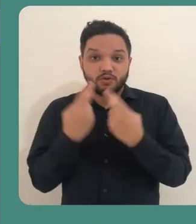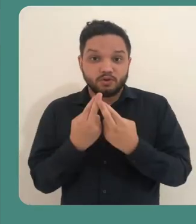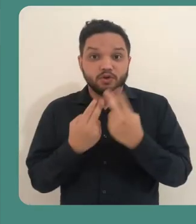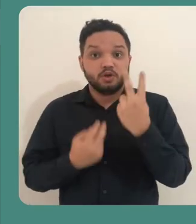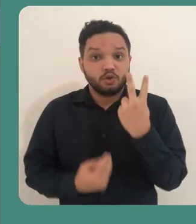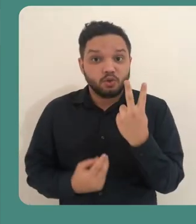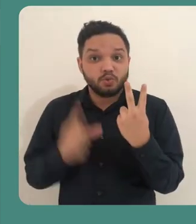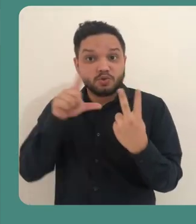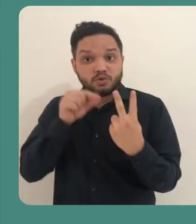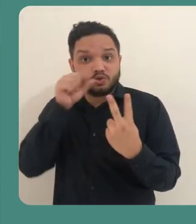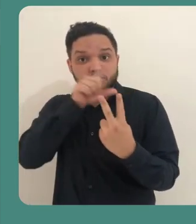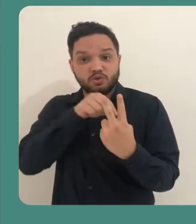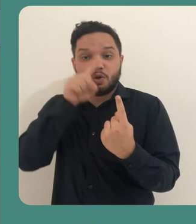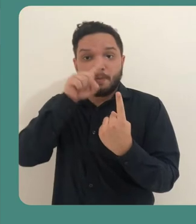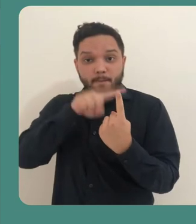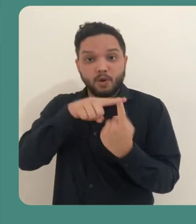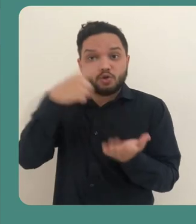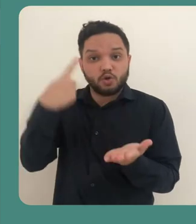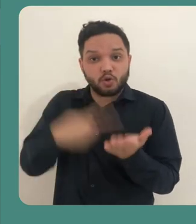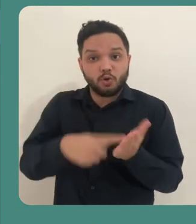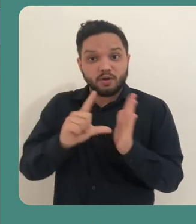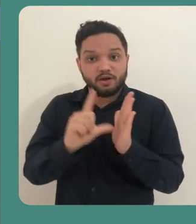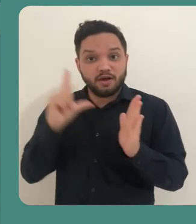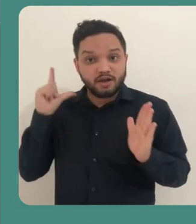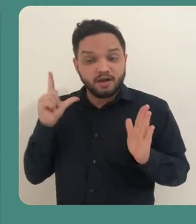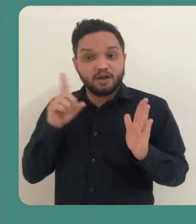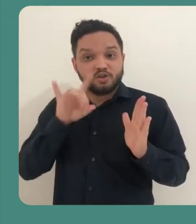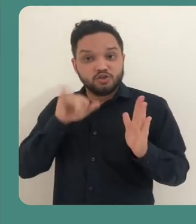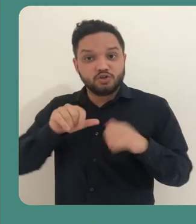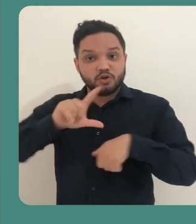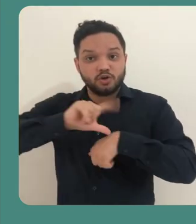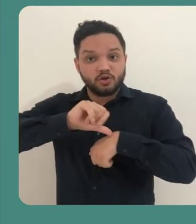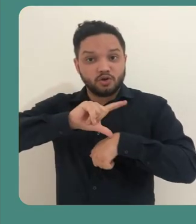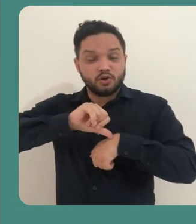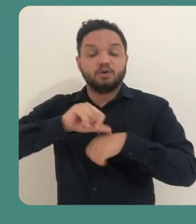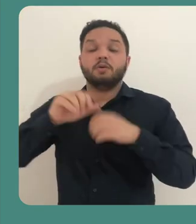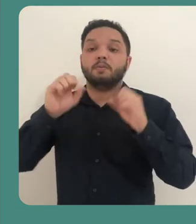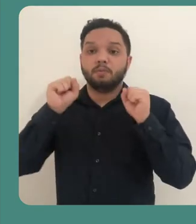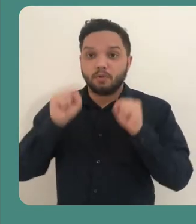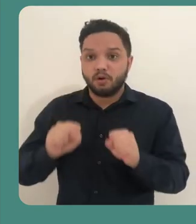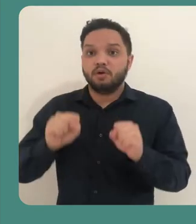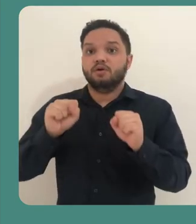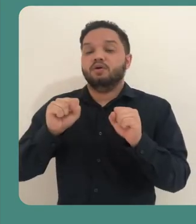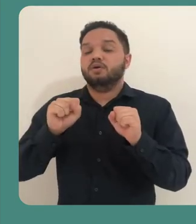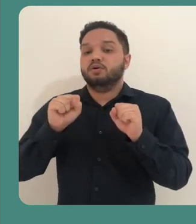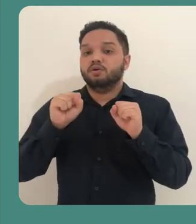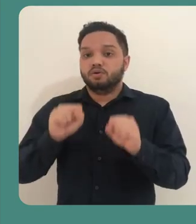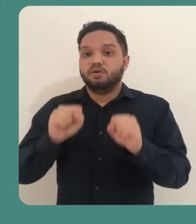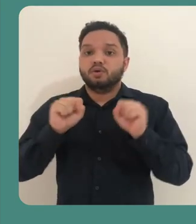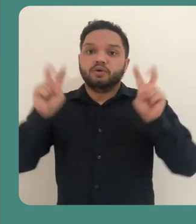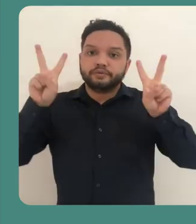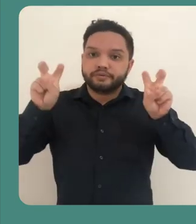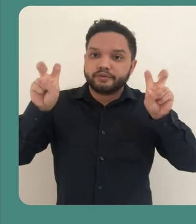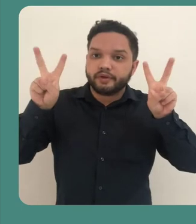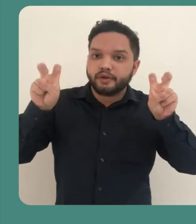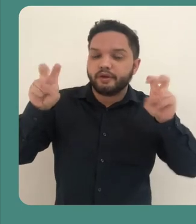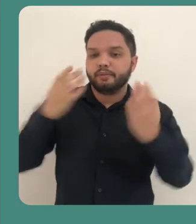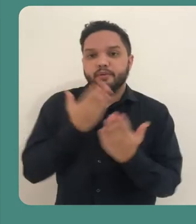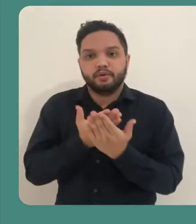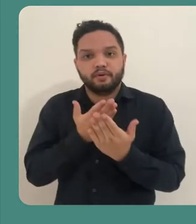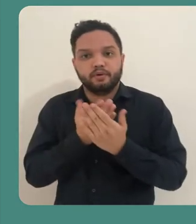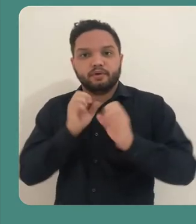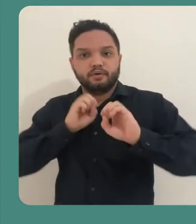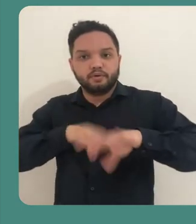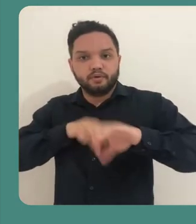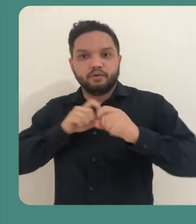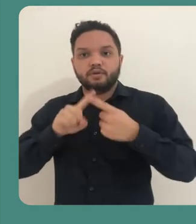duas opções de reunião. Você pode fazer o agendamento de uma reunião. No agendamento de reunião, você pode especificar o tema